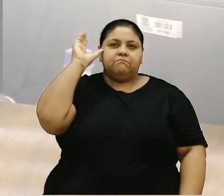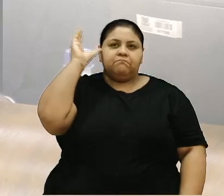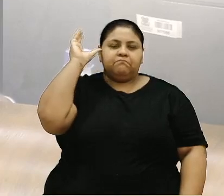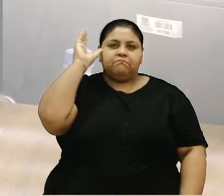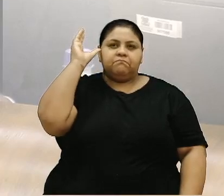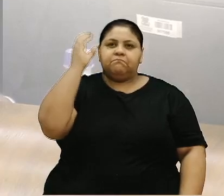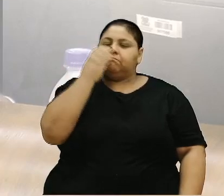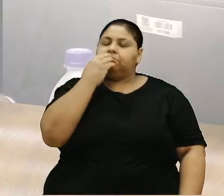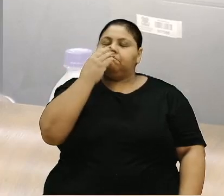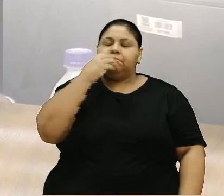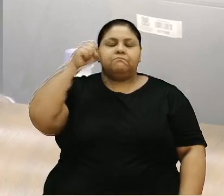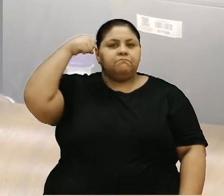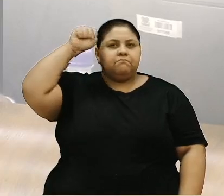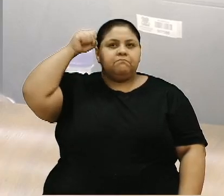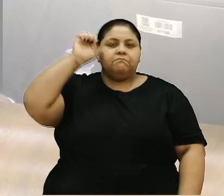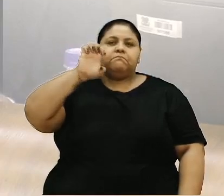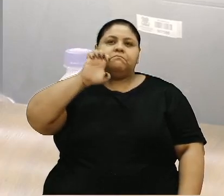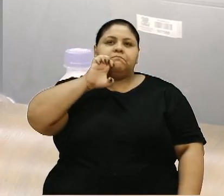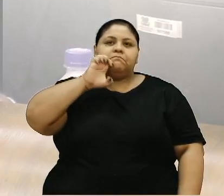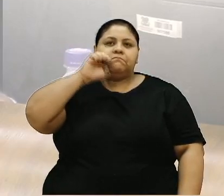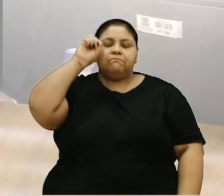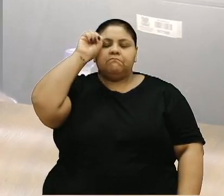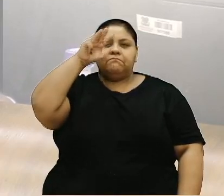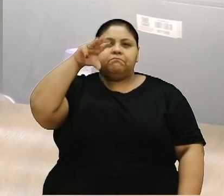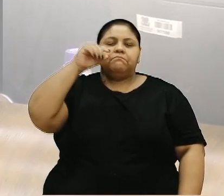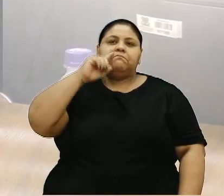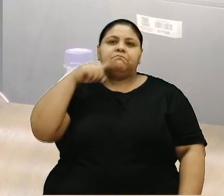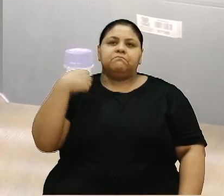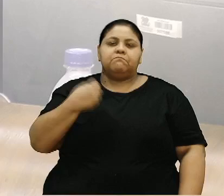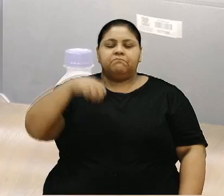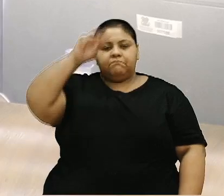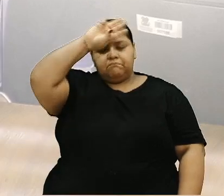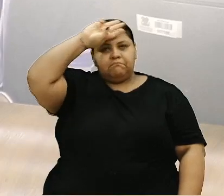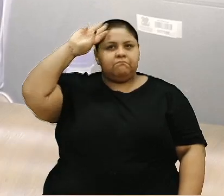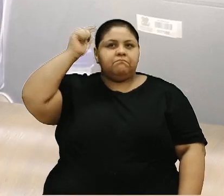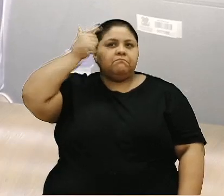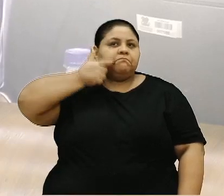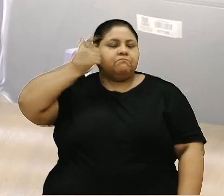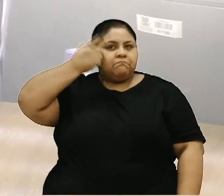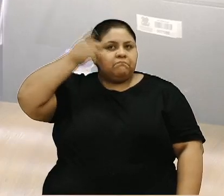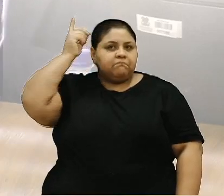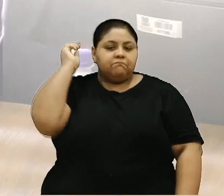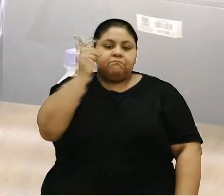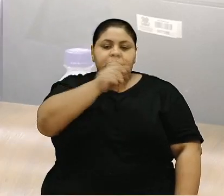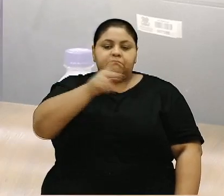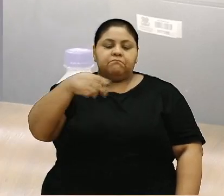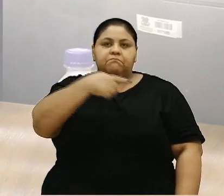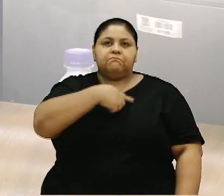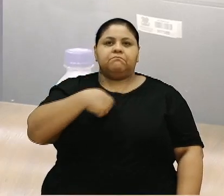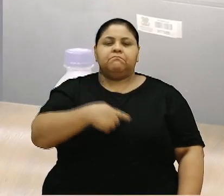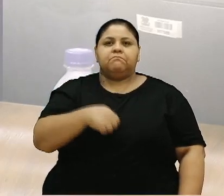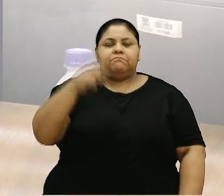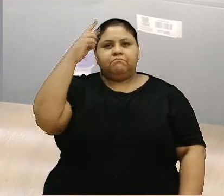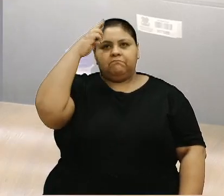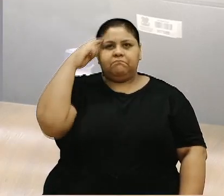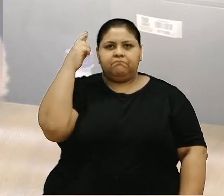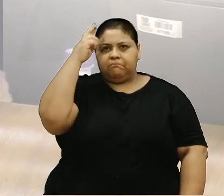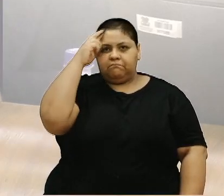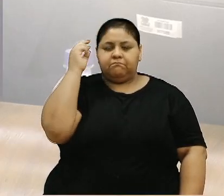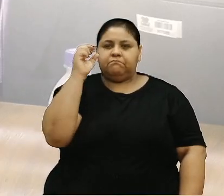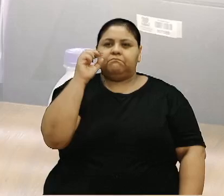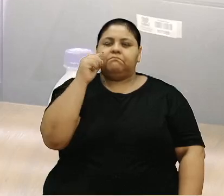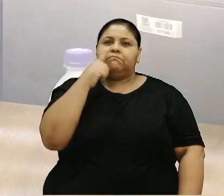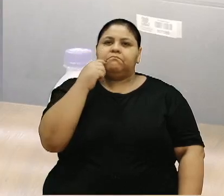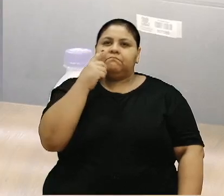Clóvis Xuxa, Estela Ballardin, Fiuza, Gladys Frisso, Juliano Valim, Lucas Caranhato, Lucas Dio, Professor Zanquin, Rafael Bueno, Rose